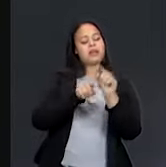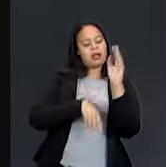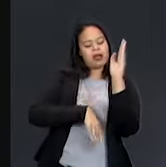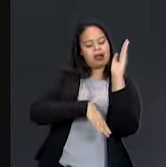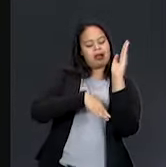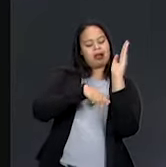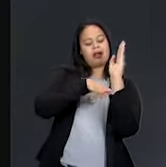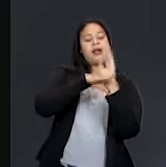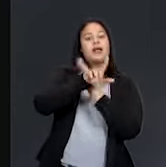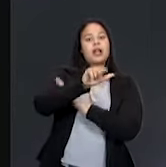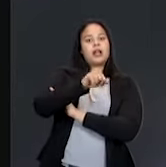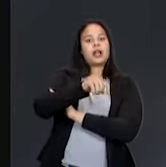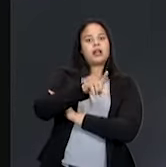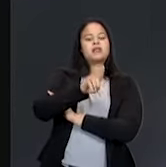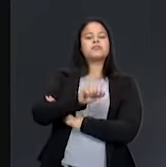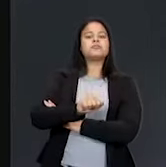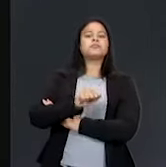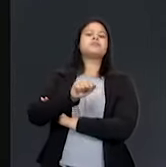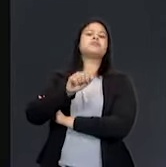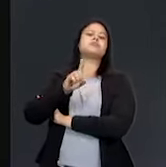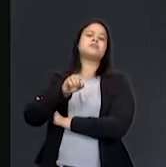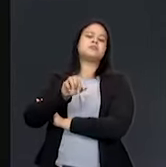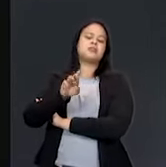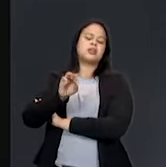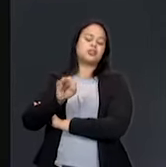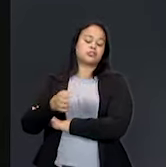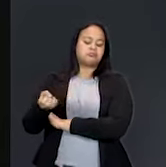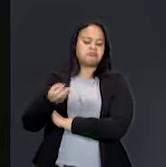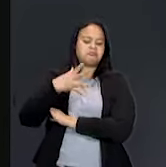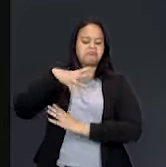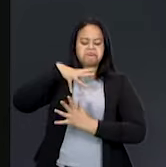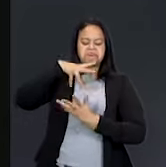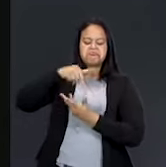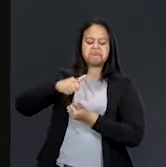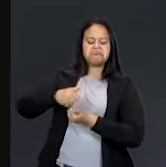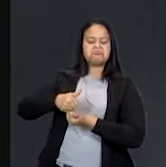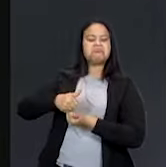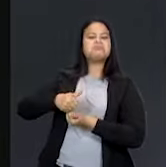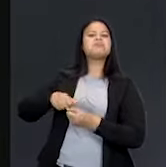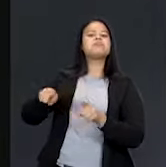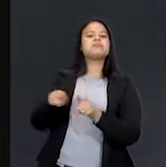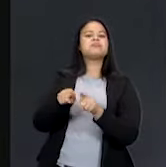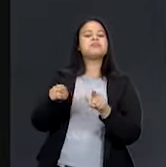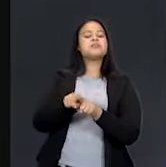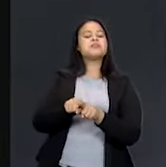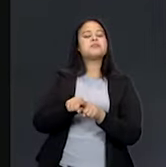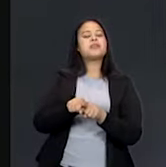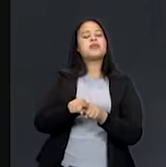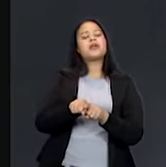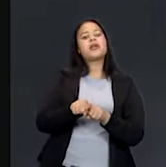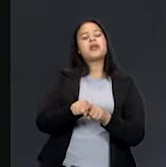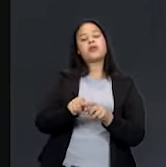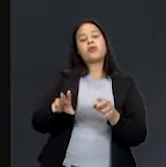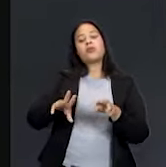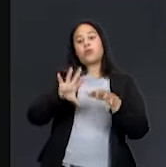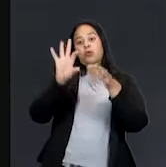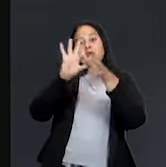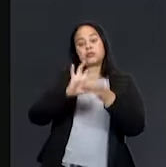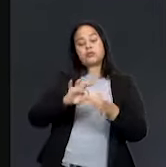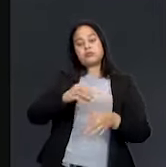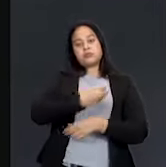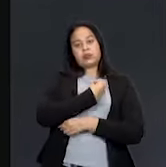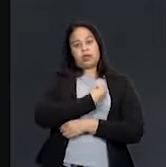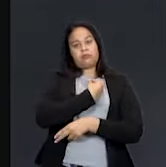de lenda e arte contemporânea do mundo, intitulado Ritmos da Vida. O projeto começou em